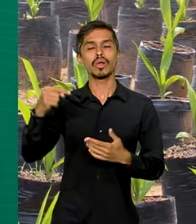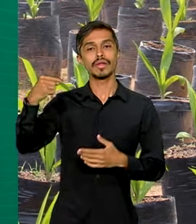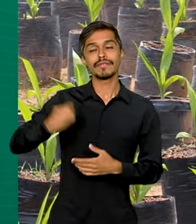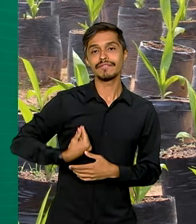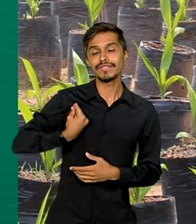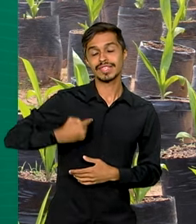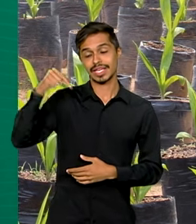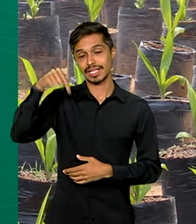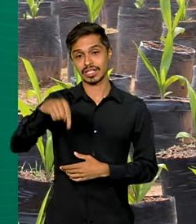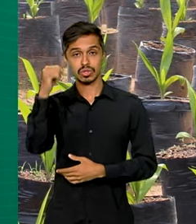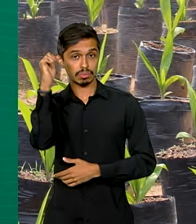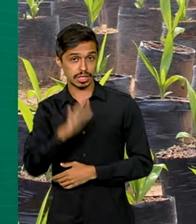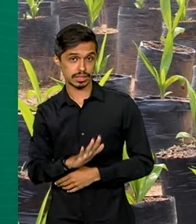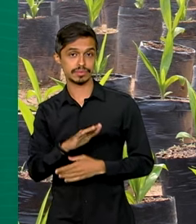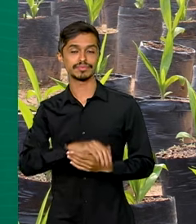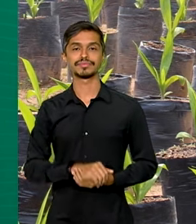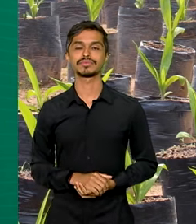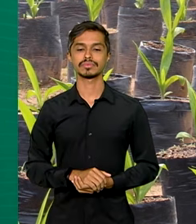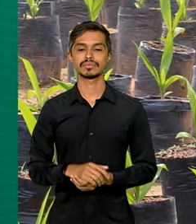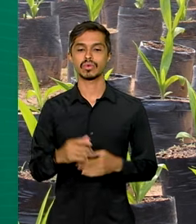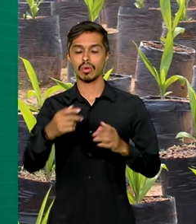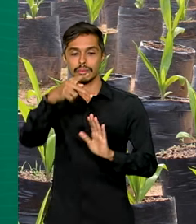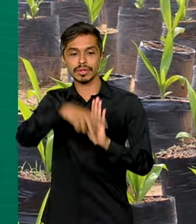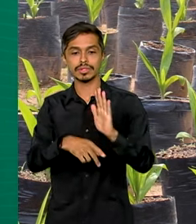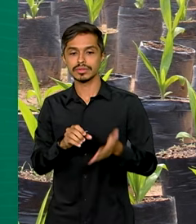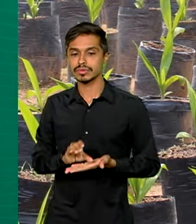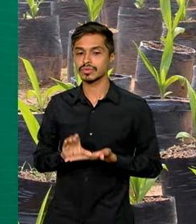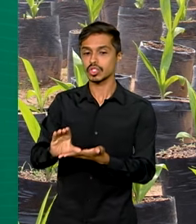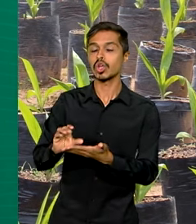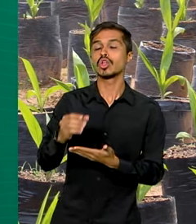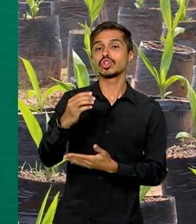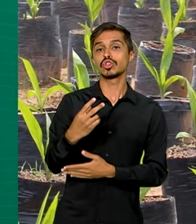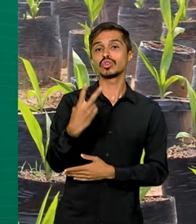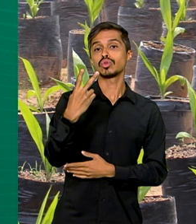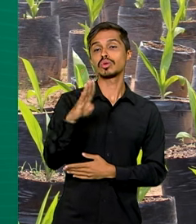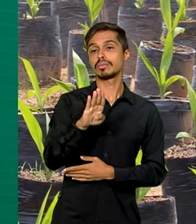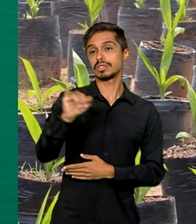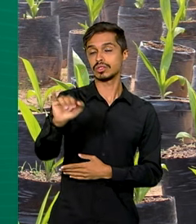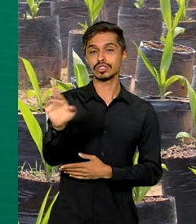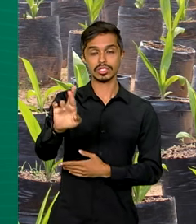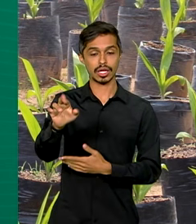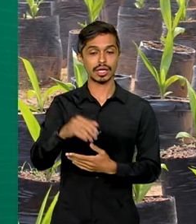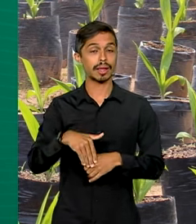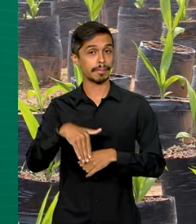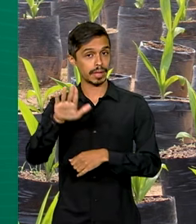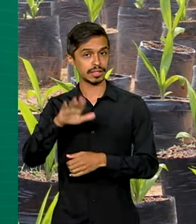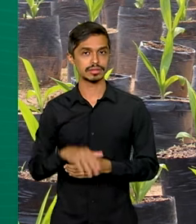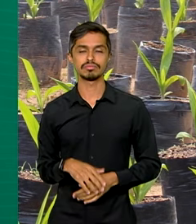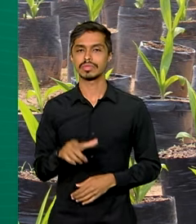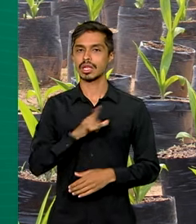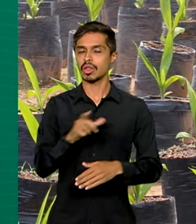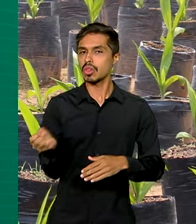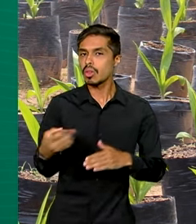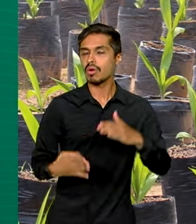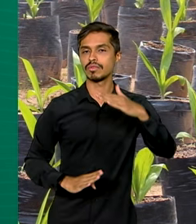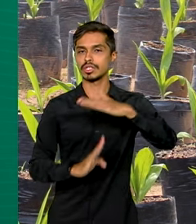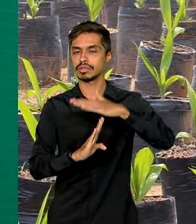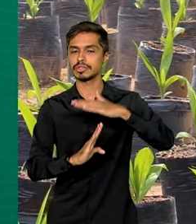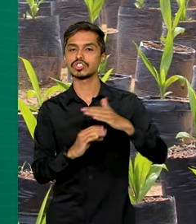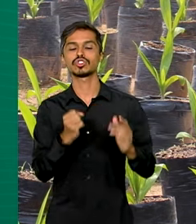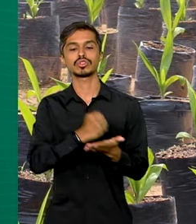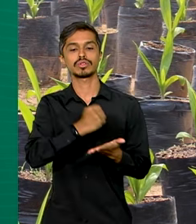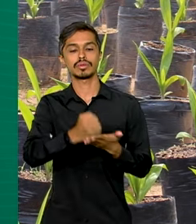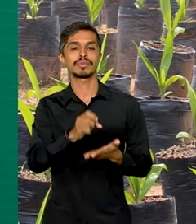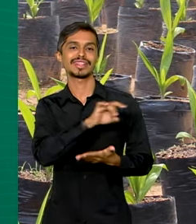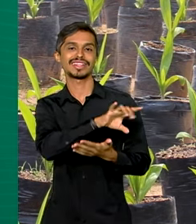O programa vai ter aumento de 2 bilhões de reais no orçamento, com novo limite de contratação por